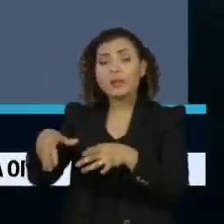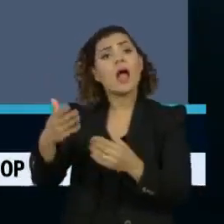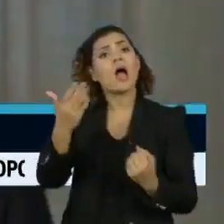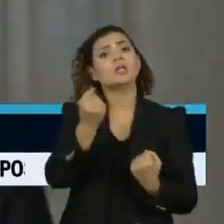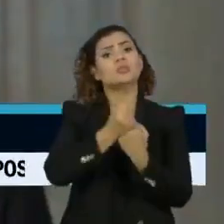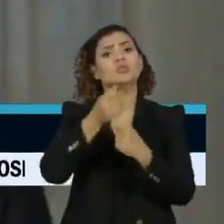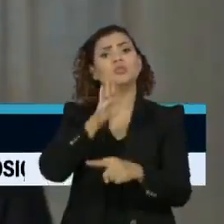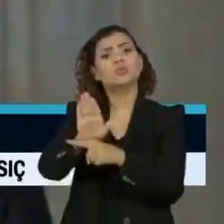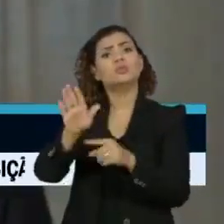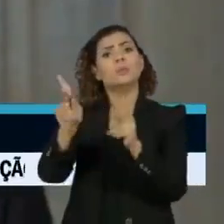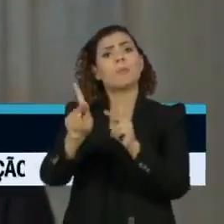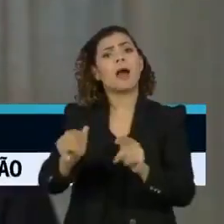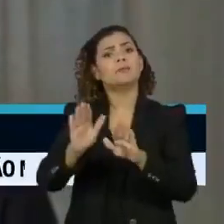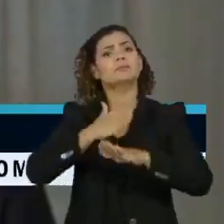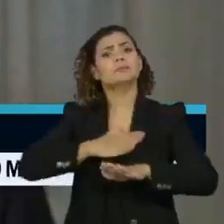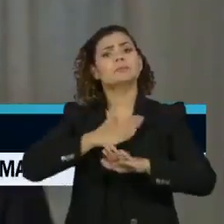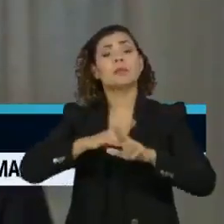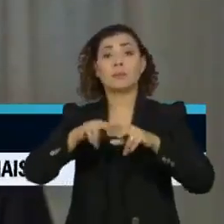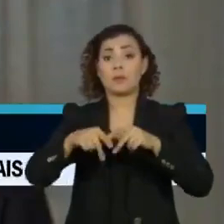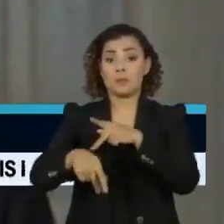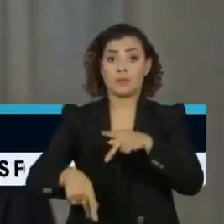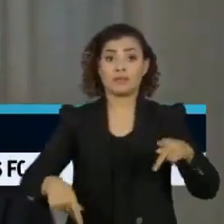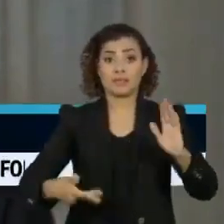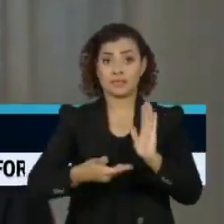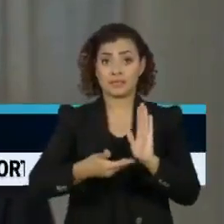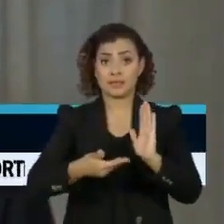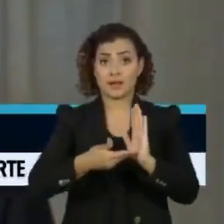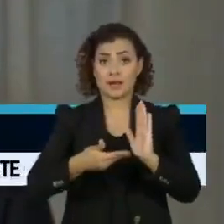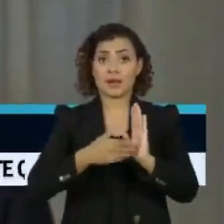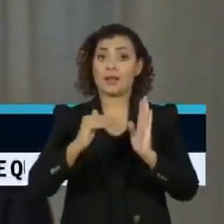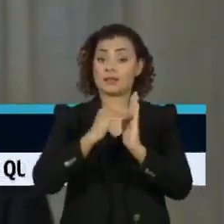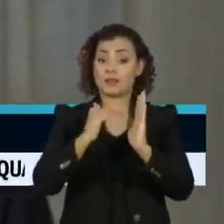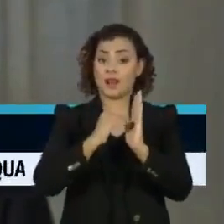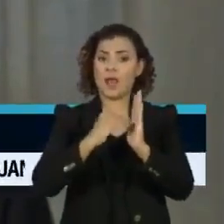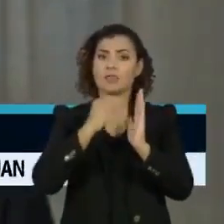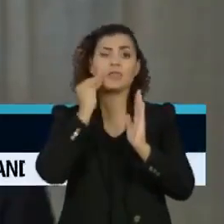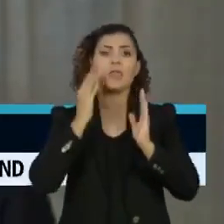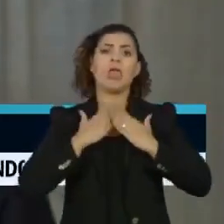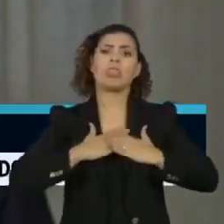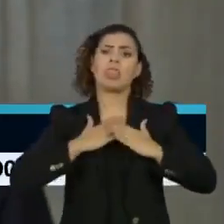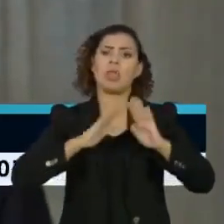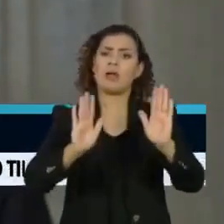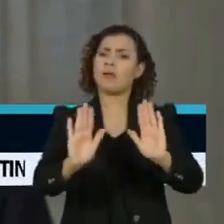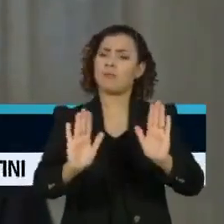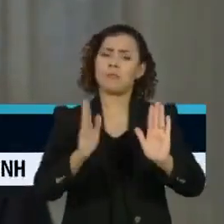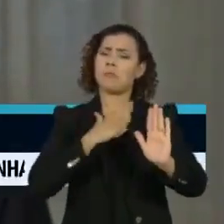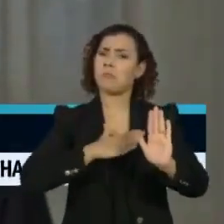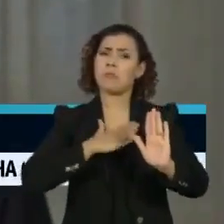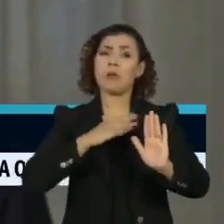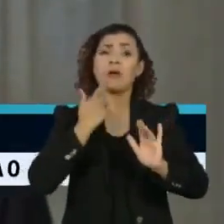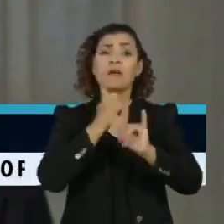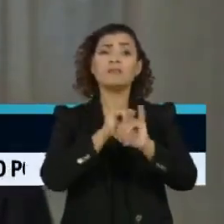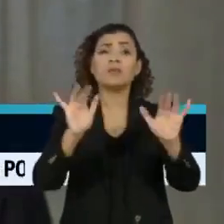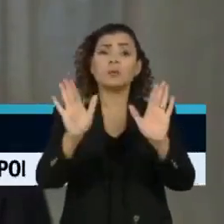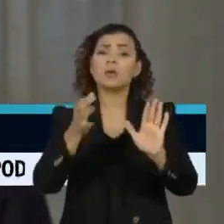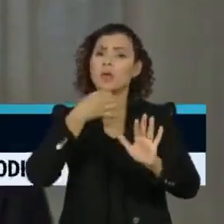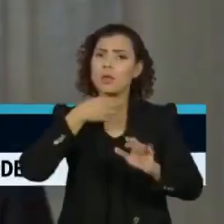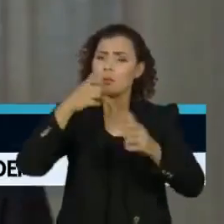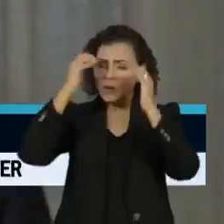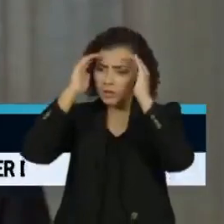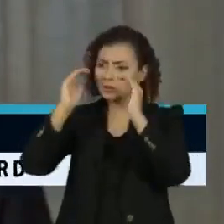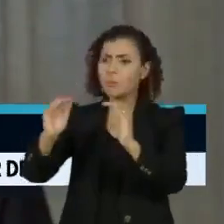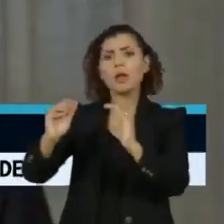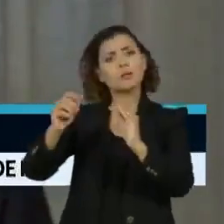sigla. Já o novo presidente do Senado tentou colocar panos quentes no assunto. O que eu devo dizer é que eu tenho mais absoluto